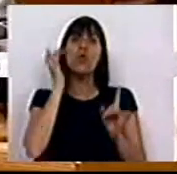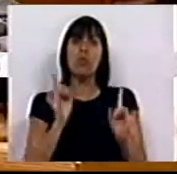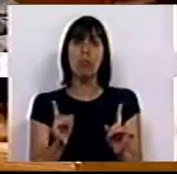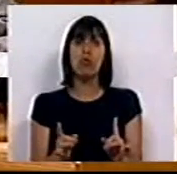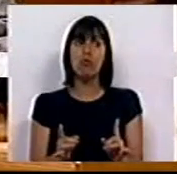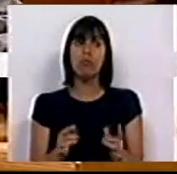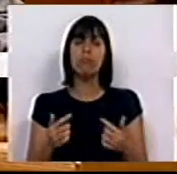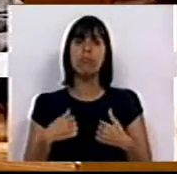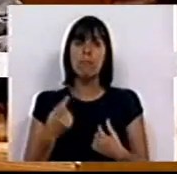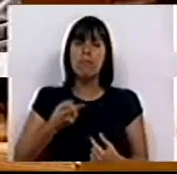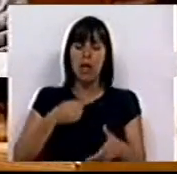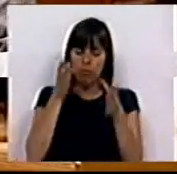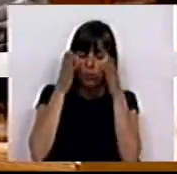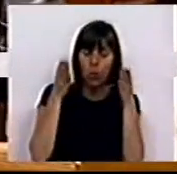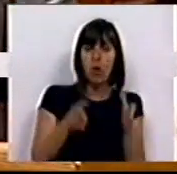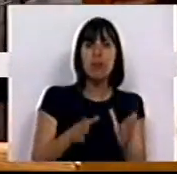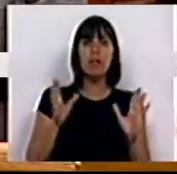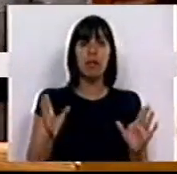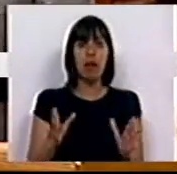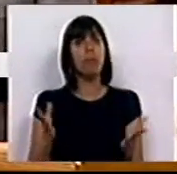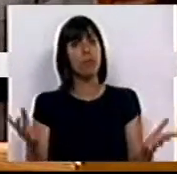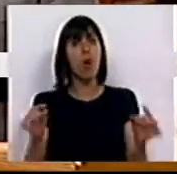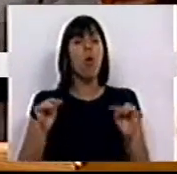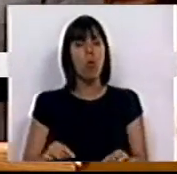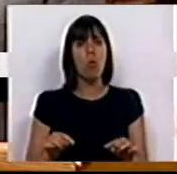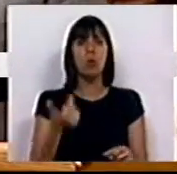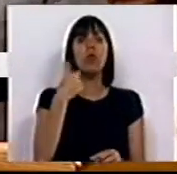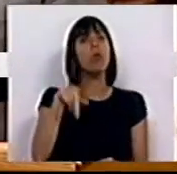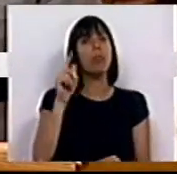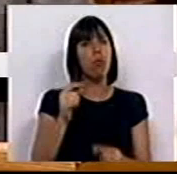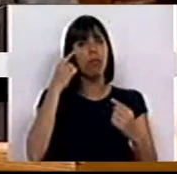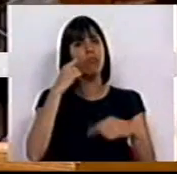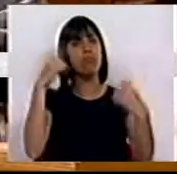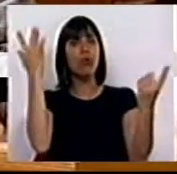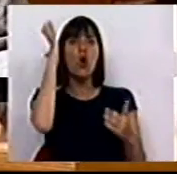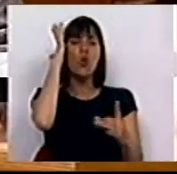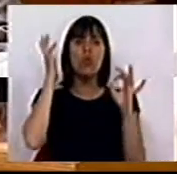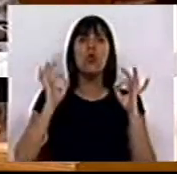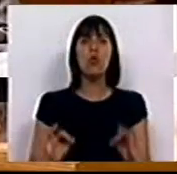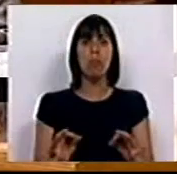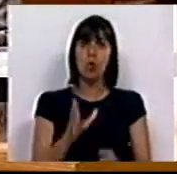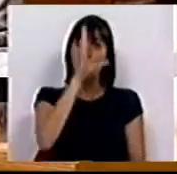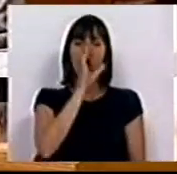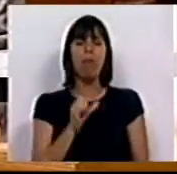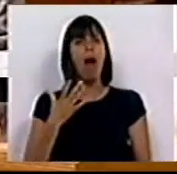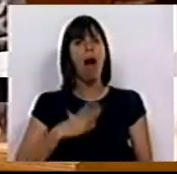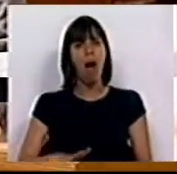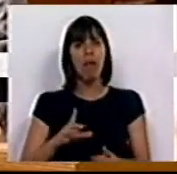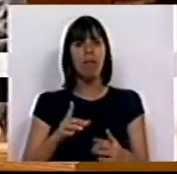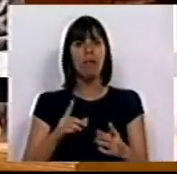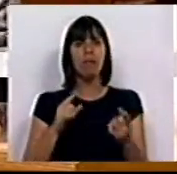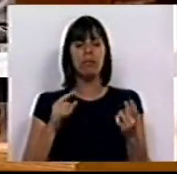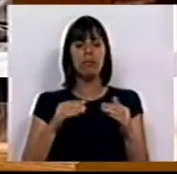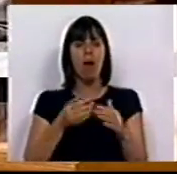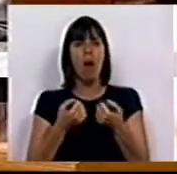em que nós nos devemos concentrar. Pois hoje o Bloco de Esquerda trouxe aqui os números que o Governo quer passar